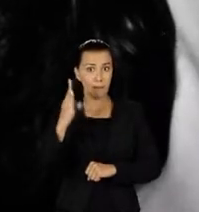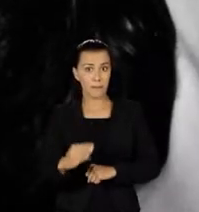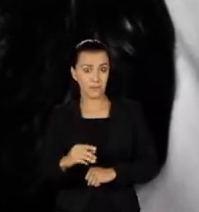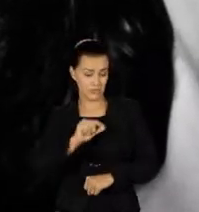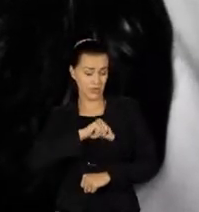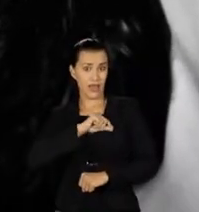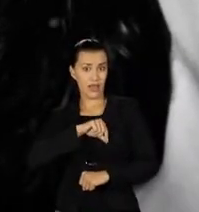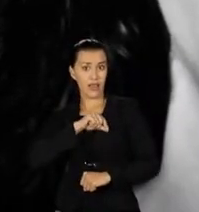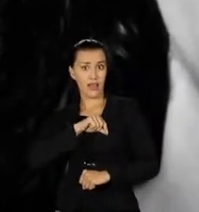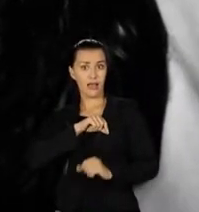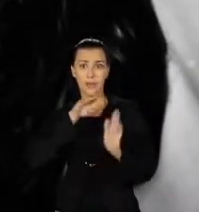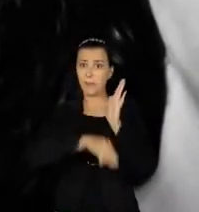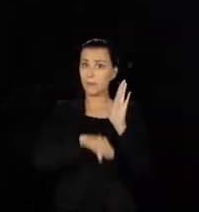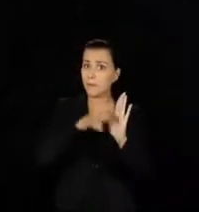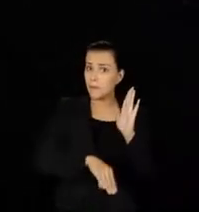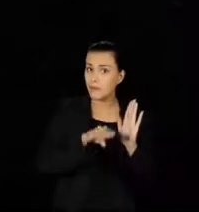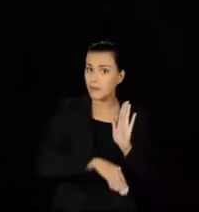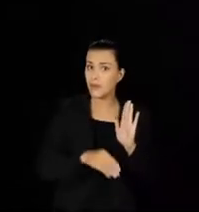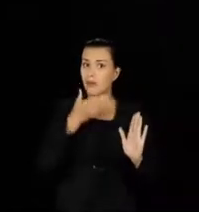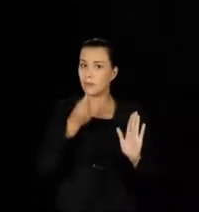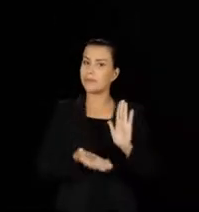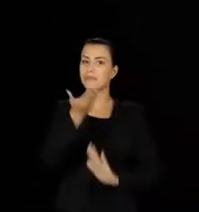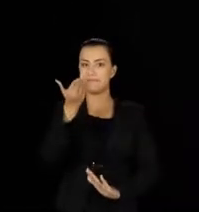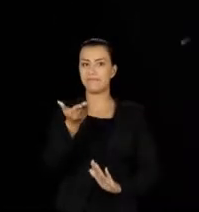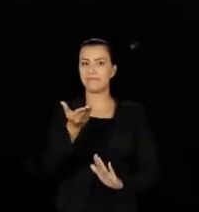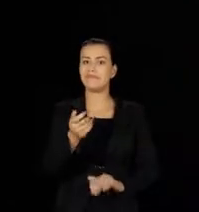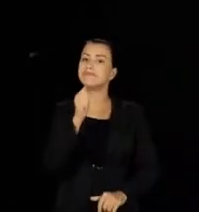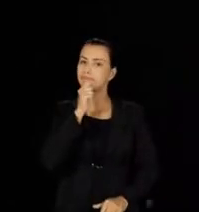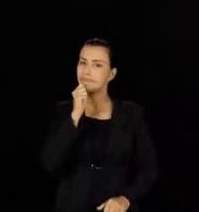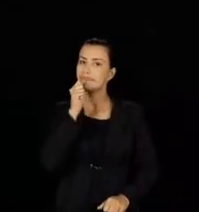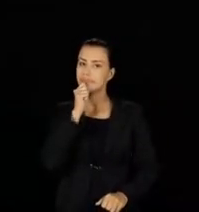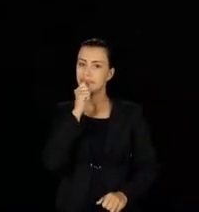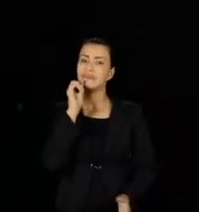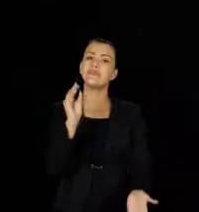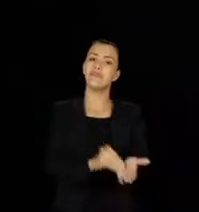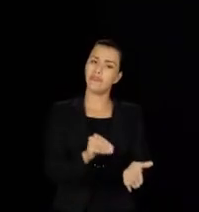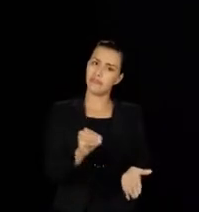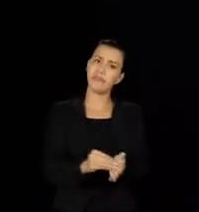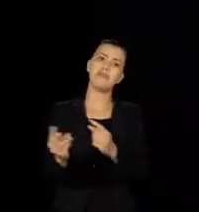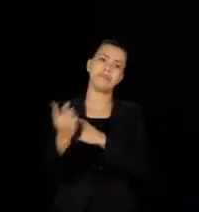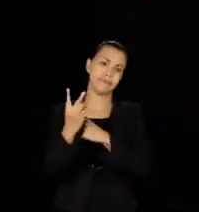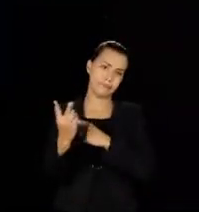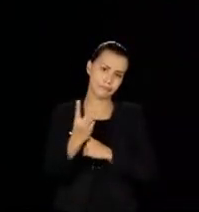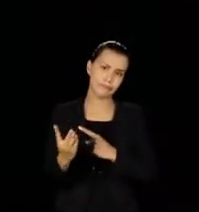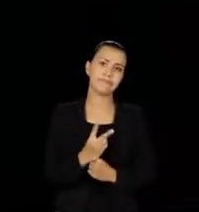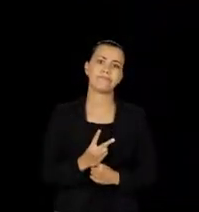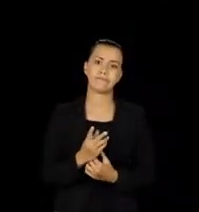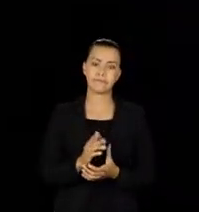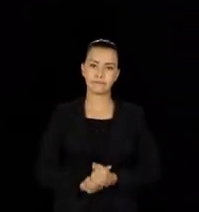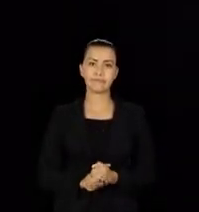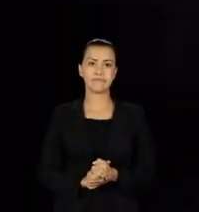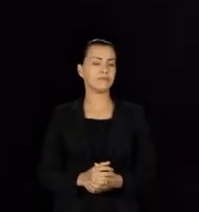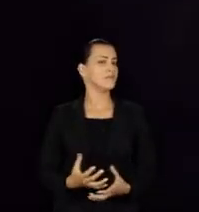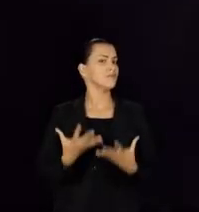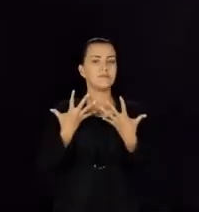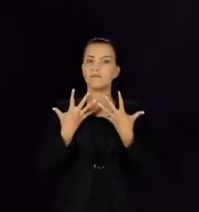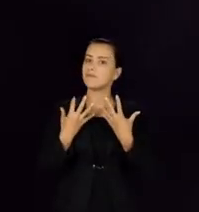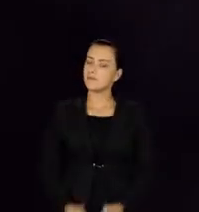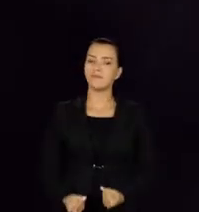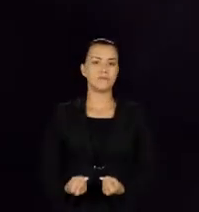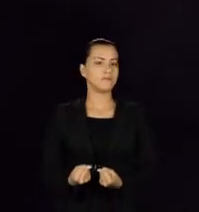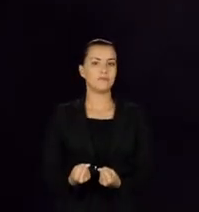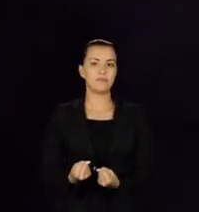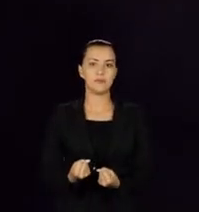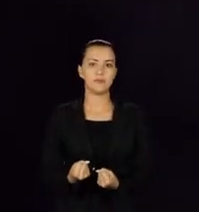,5% a menos que os homens. Apesar de tanta luta, ainda estamos desprotegidas. Não podemos